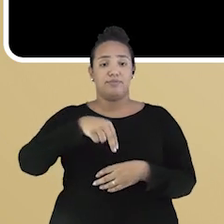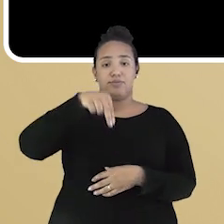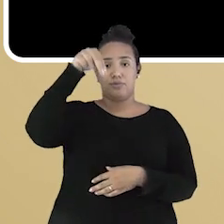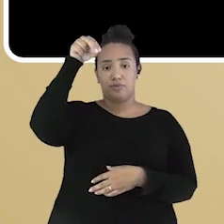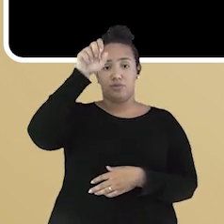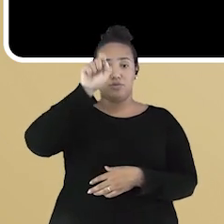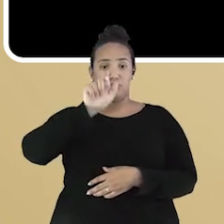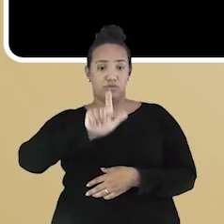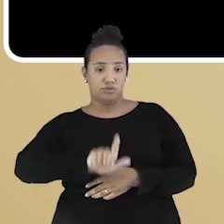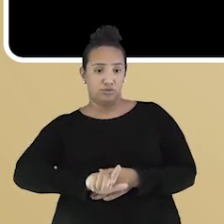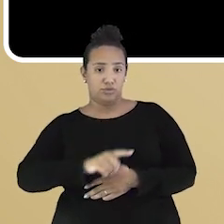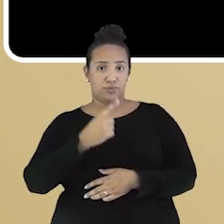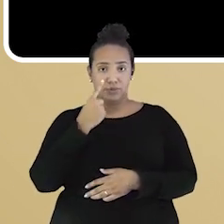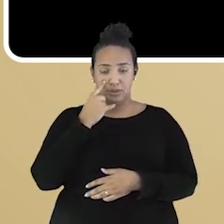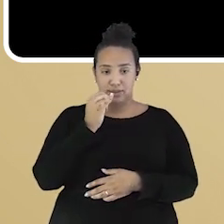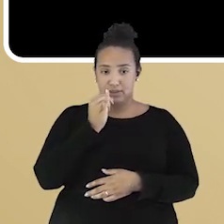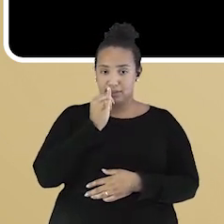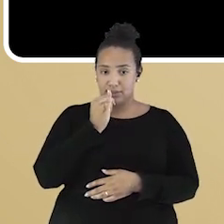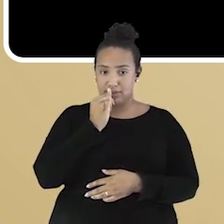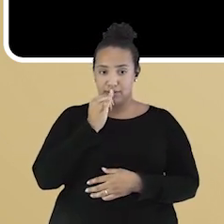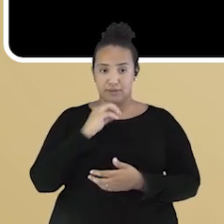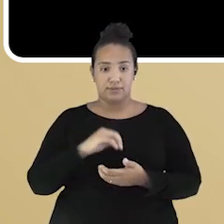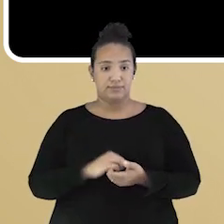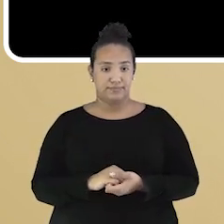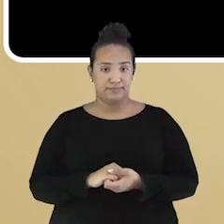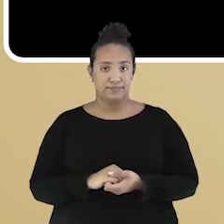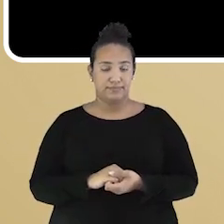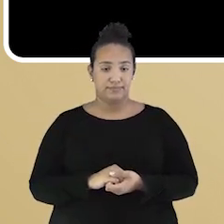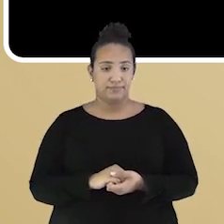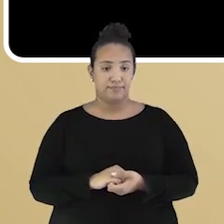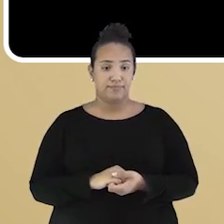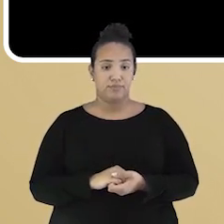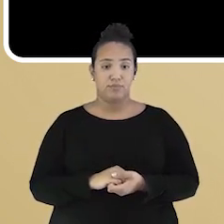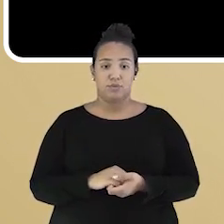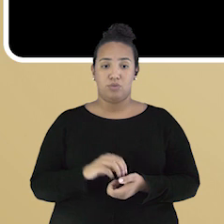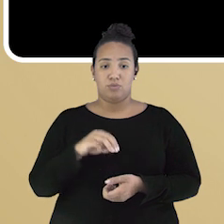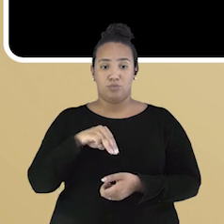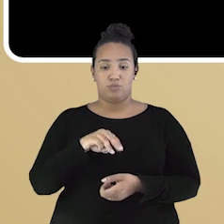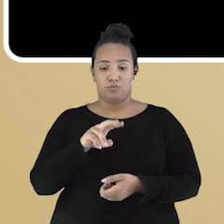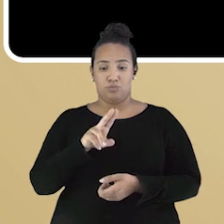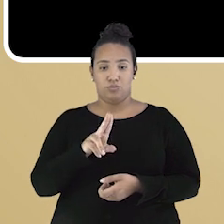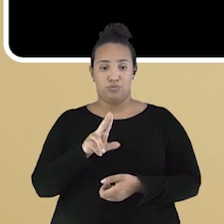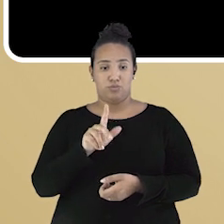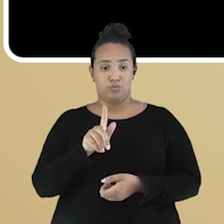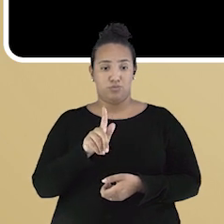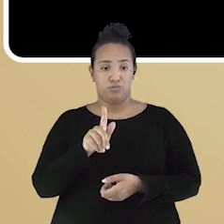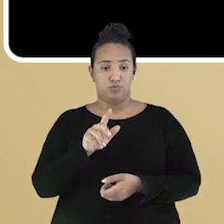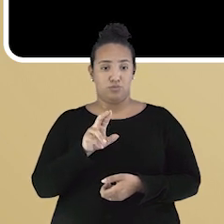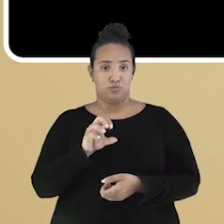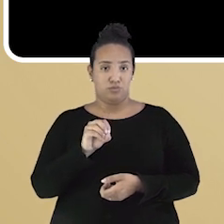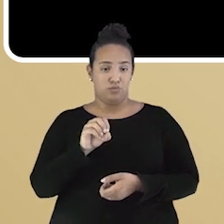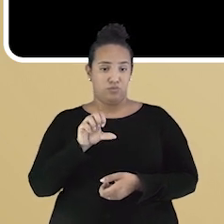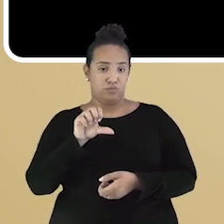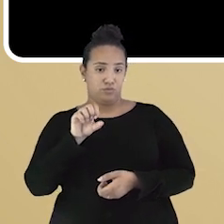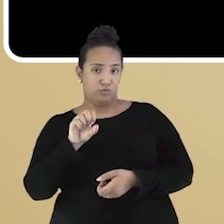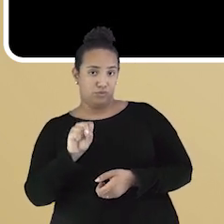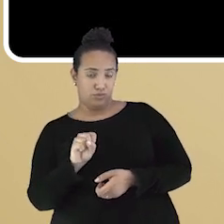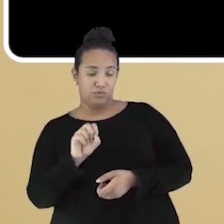o norte e o sul na natureza. Por exemplo, os musgos e os líquens, eles tendem a ser mais